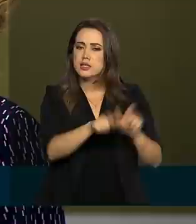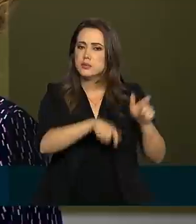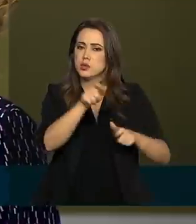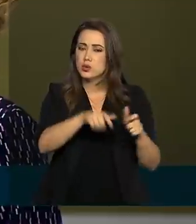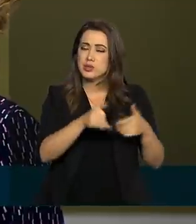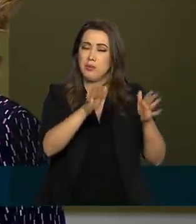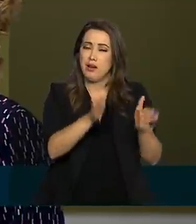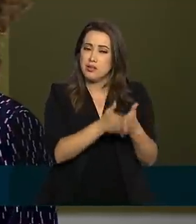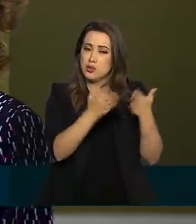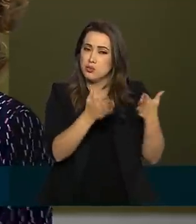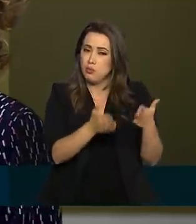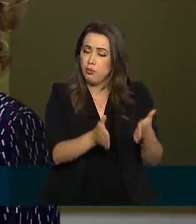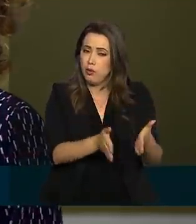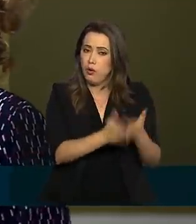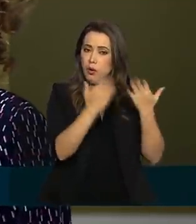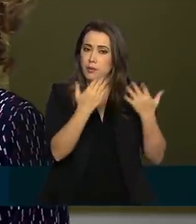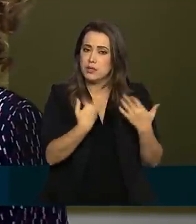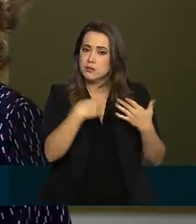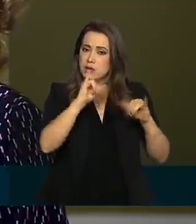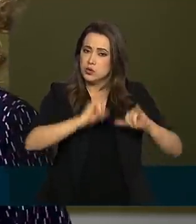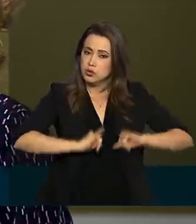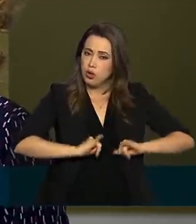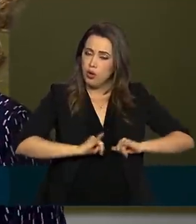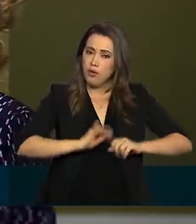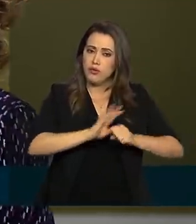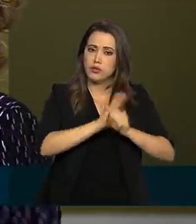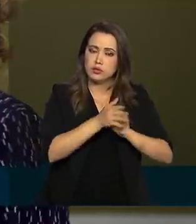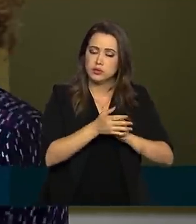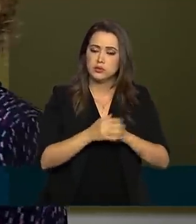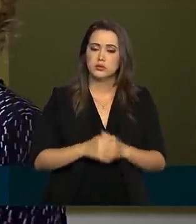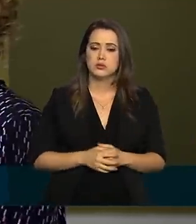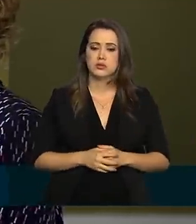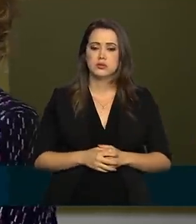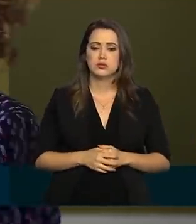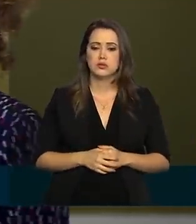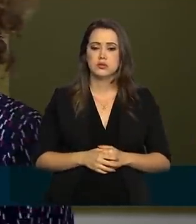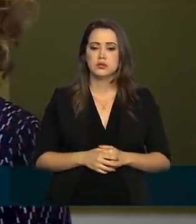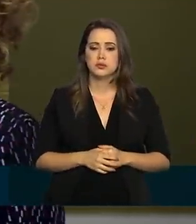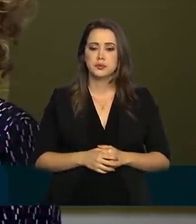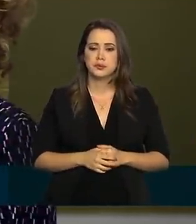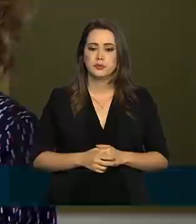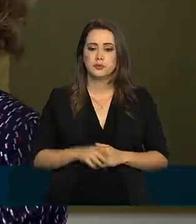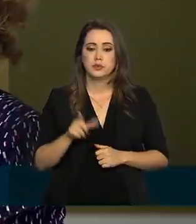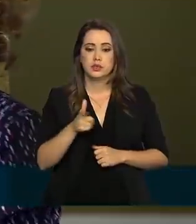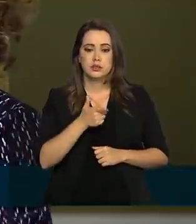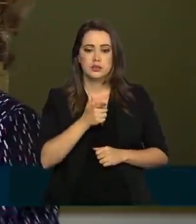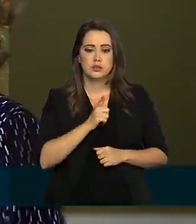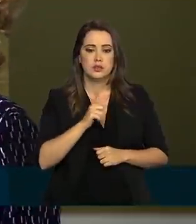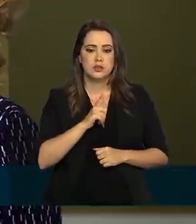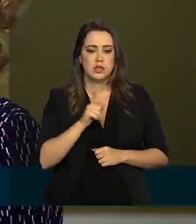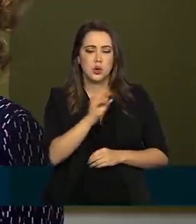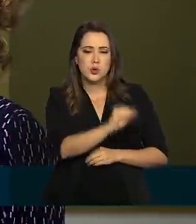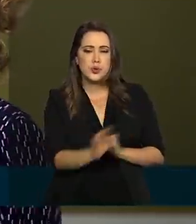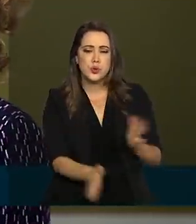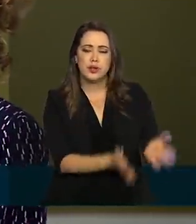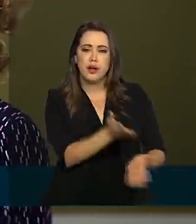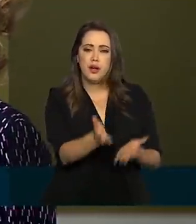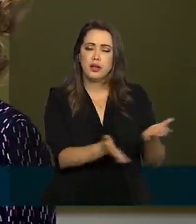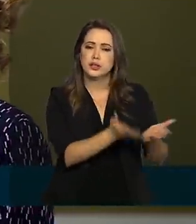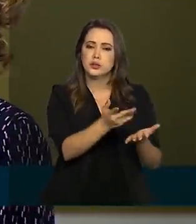são mais atingidas pela doença, seja lá por qual for o motivo que o estudo trouxe, se elas estão tendo esse